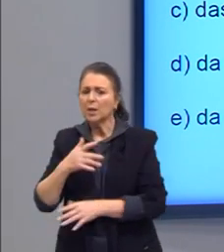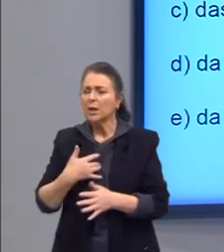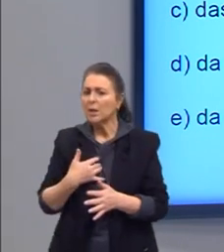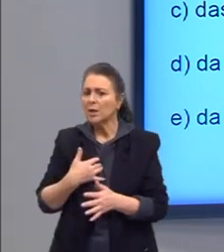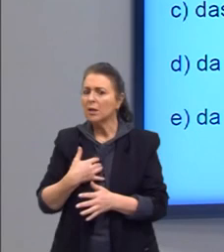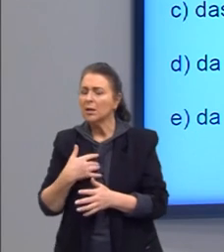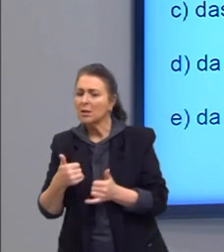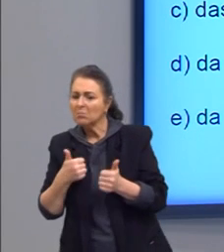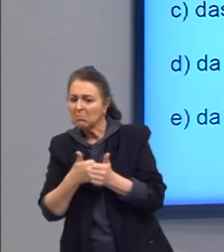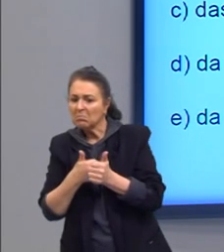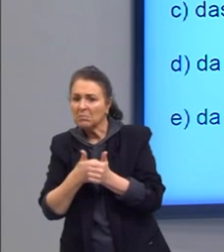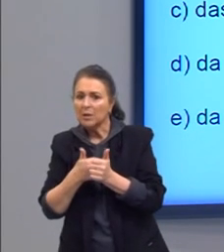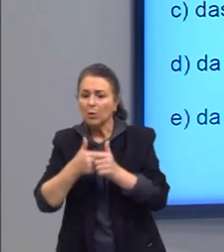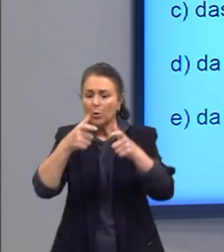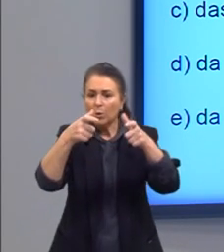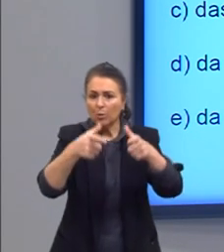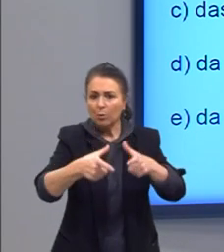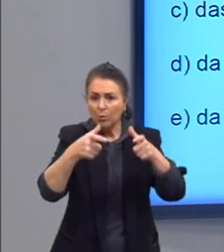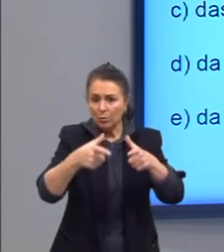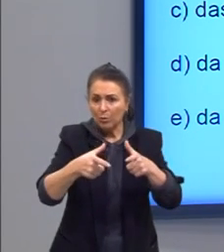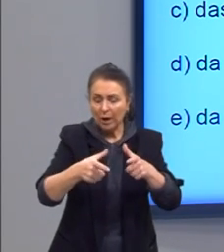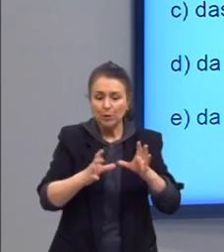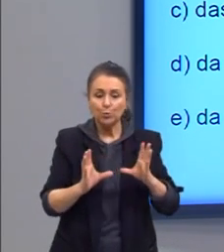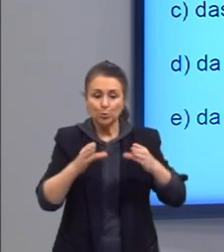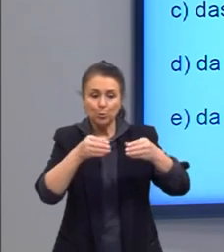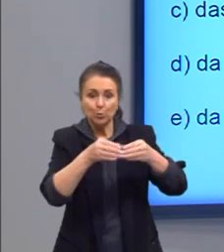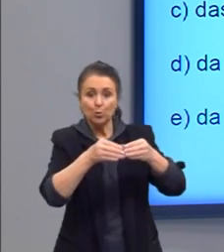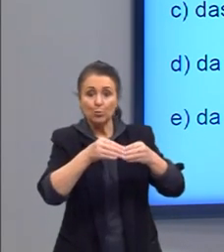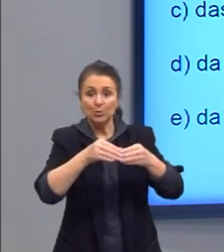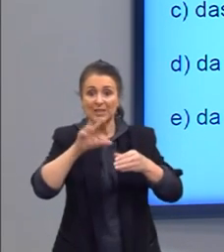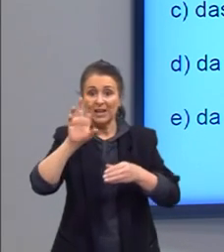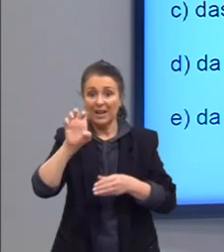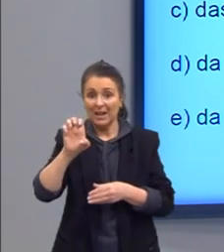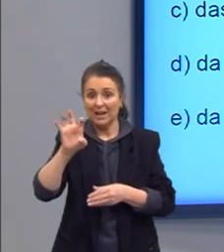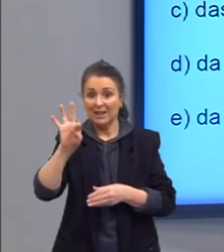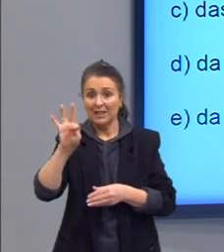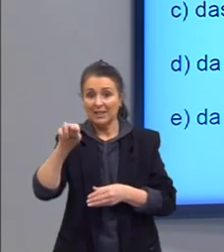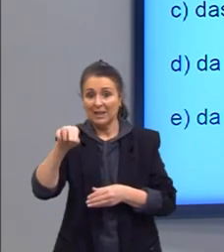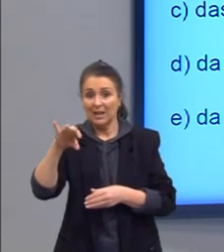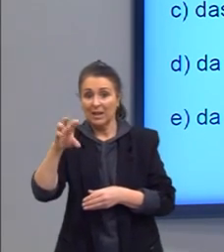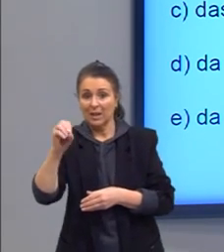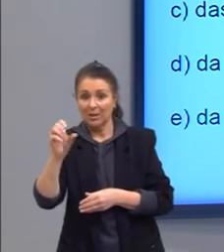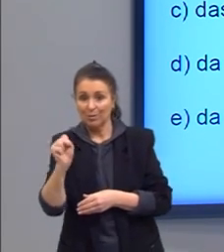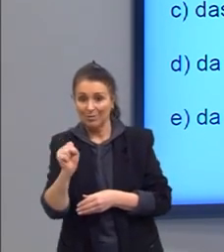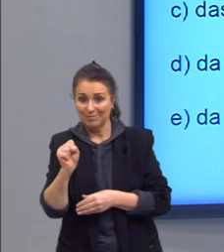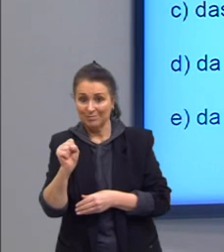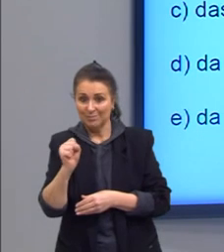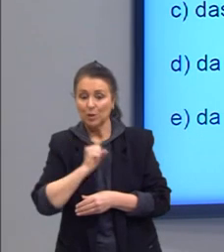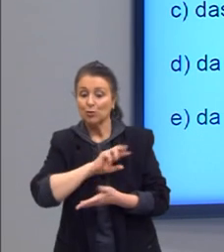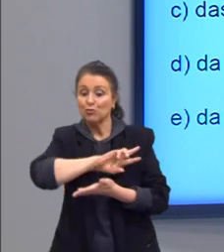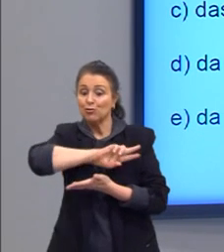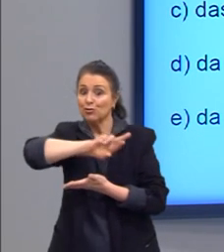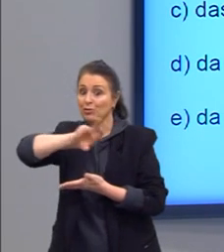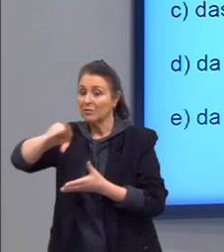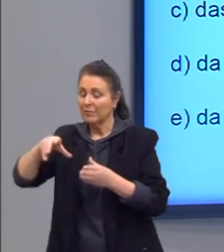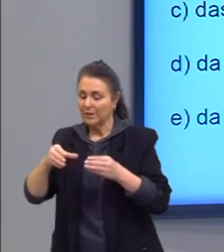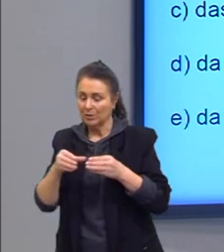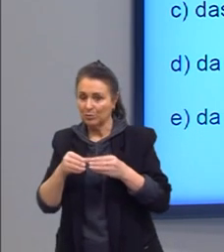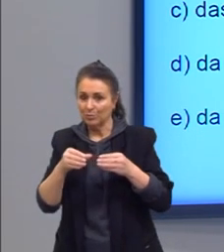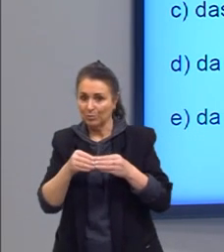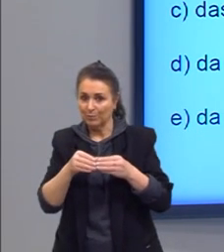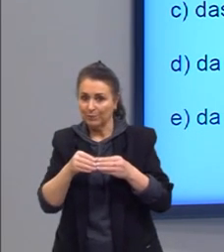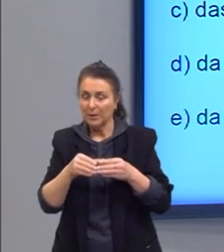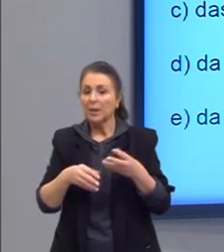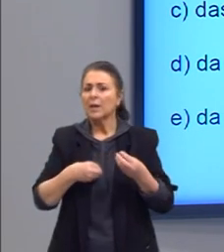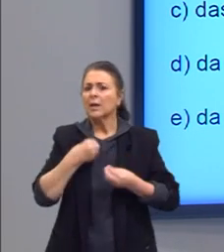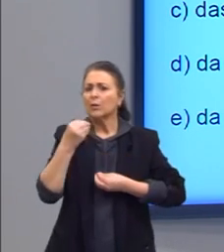os locais de habitação dos grupos étnicos, tá? O que que ela tá dizendo aqui? Como é que se... Como é que está